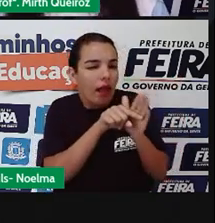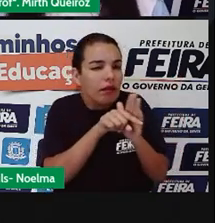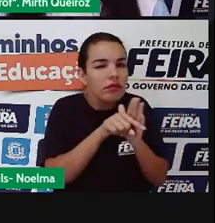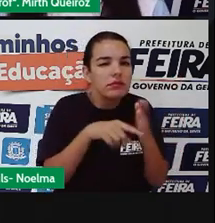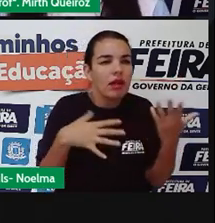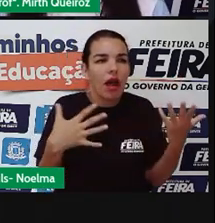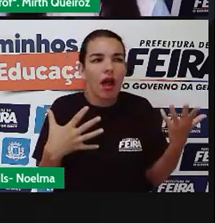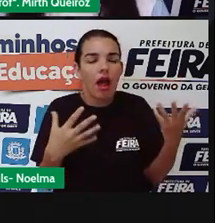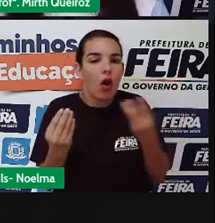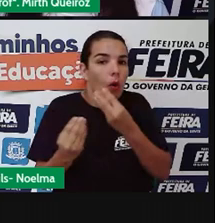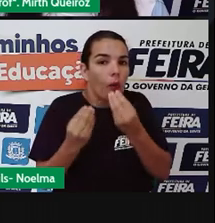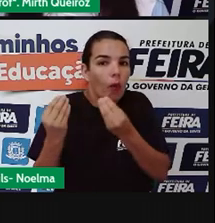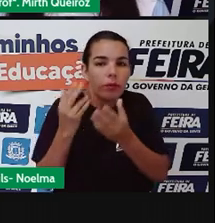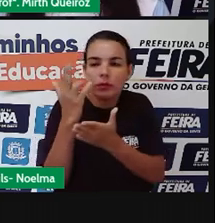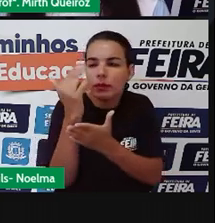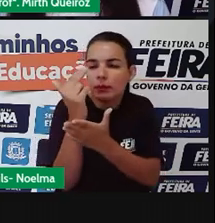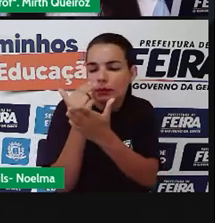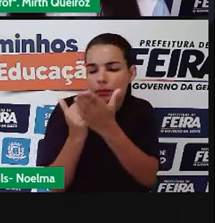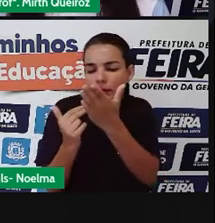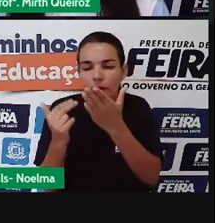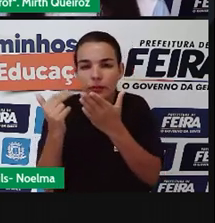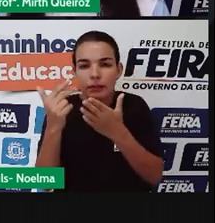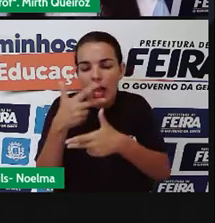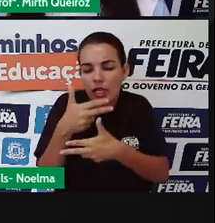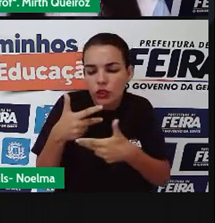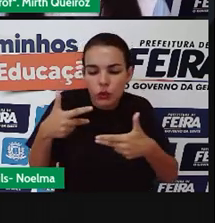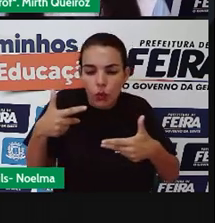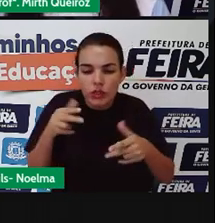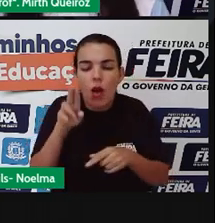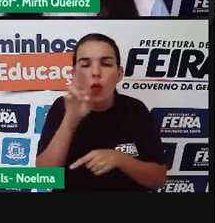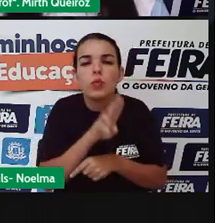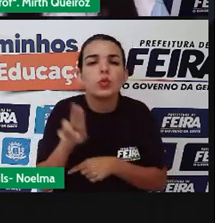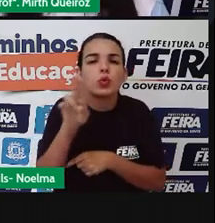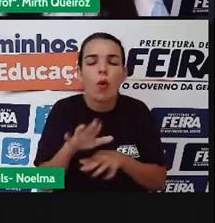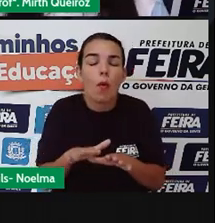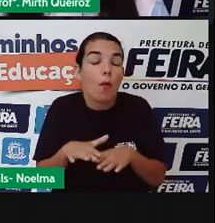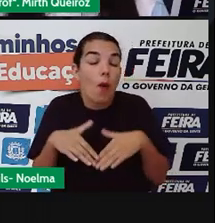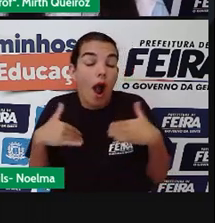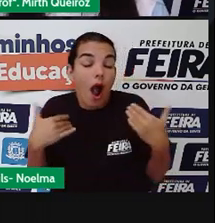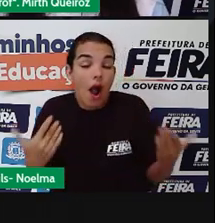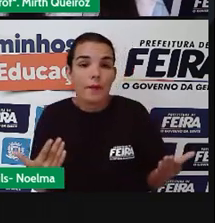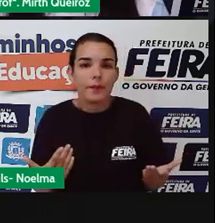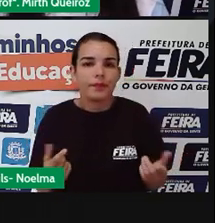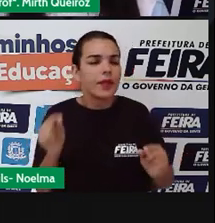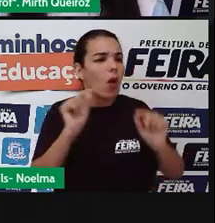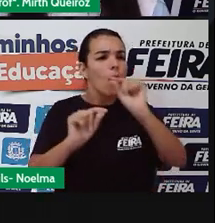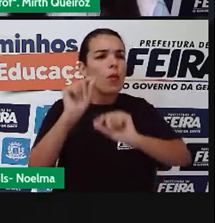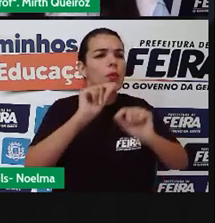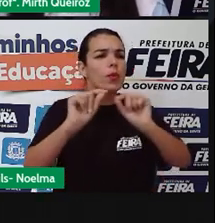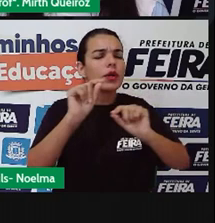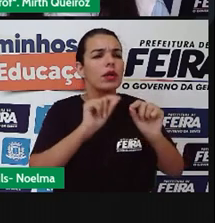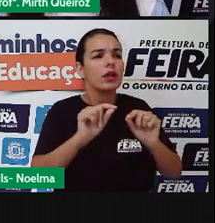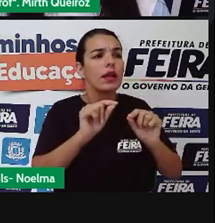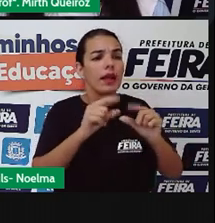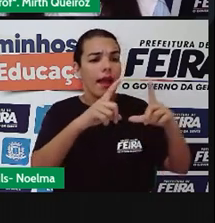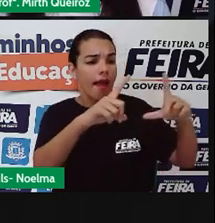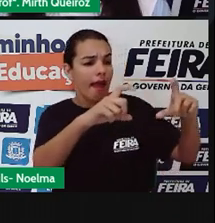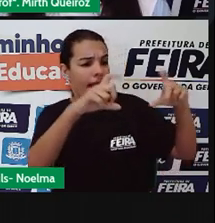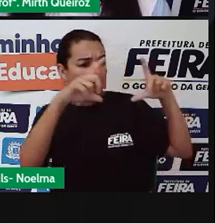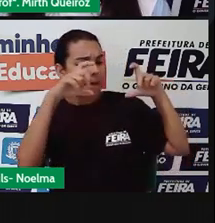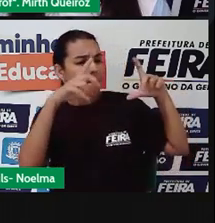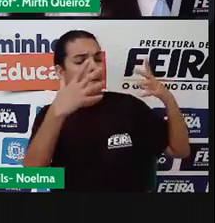de pintura que foi feita, o material que foi utilizado, o que aquela imagem representa também. Porque,